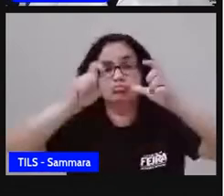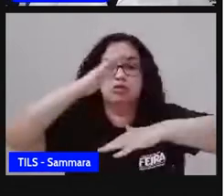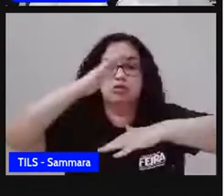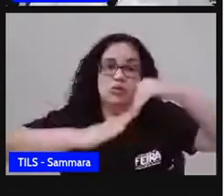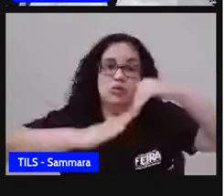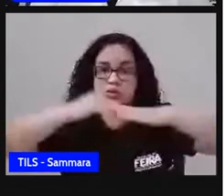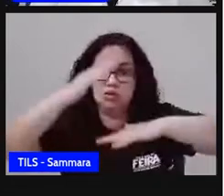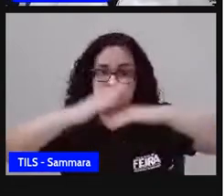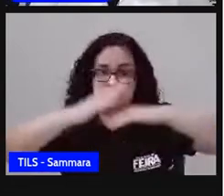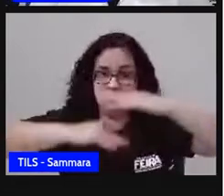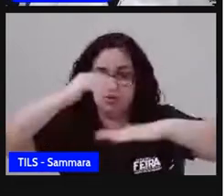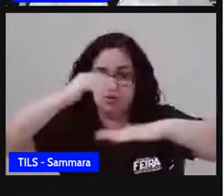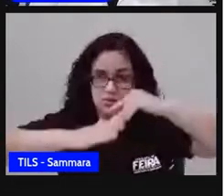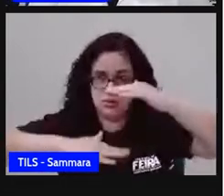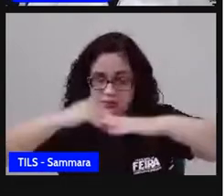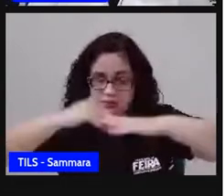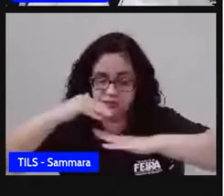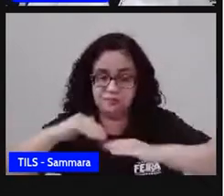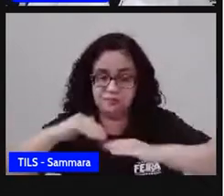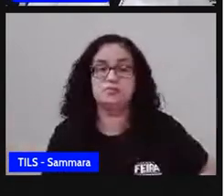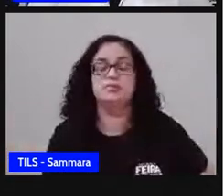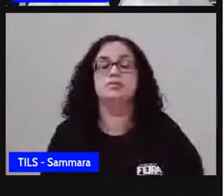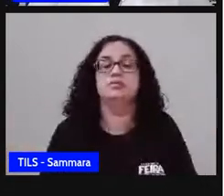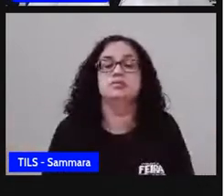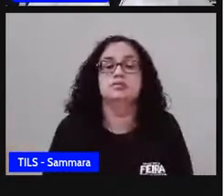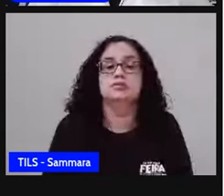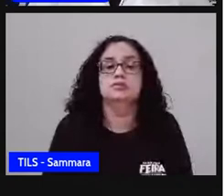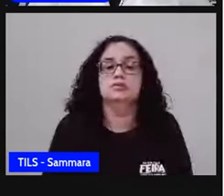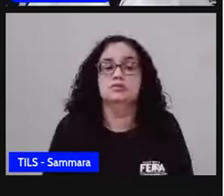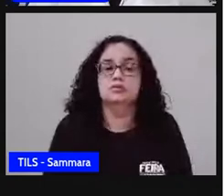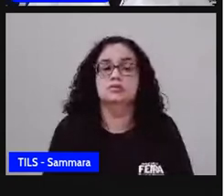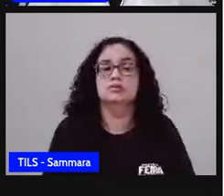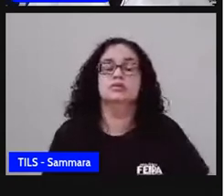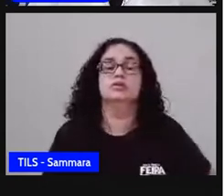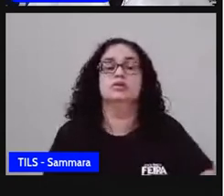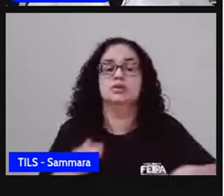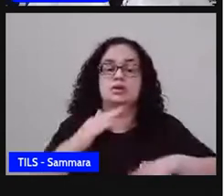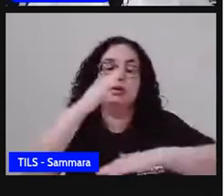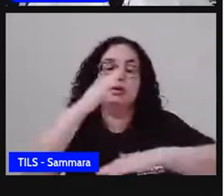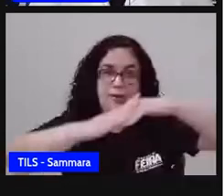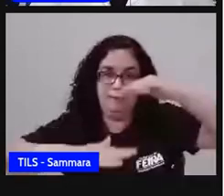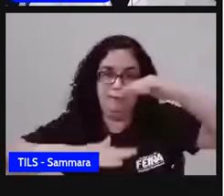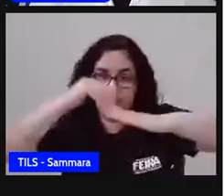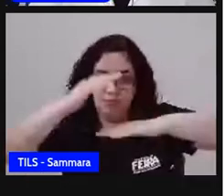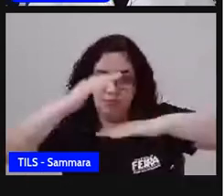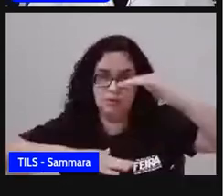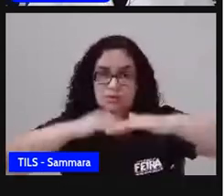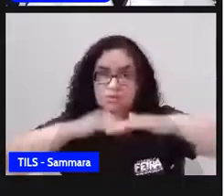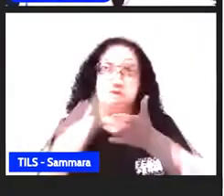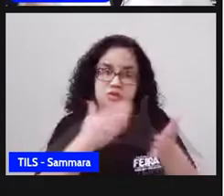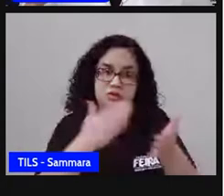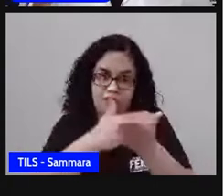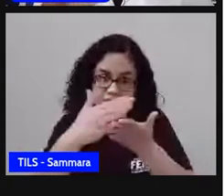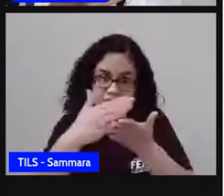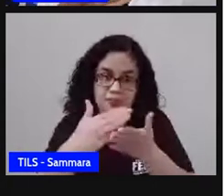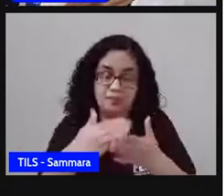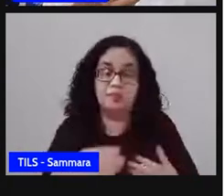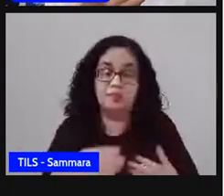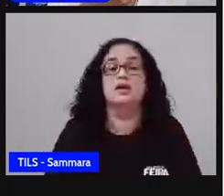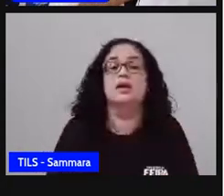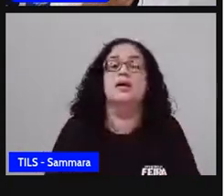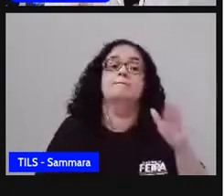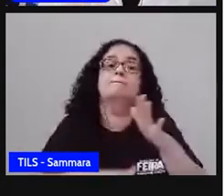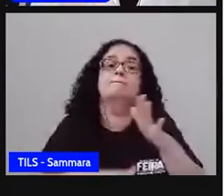tem todas as funções aqui, mas em algumas funções, em algumas profissões, certo? Vamos